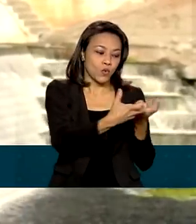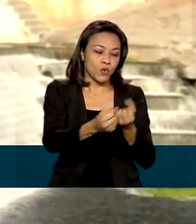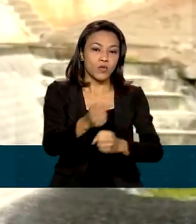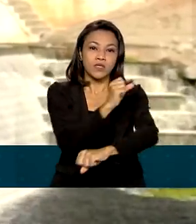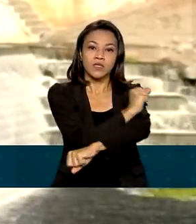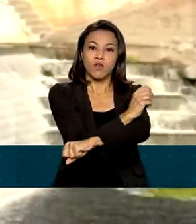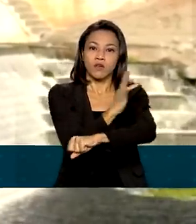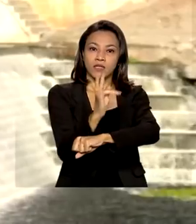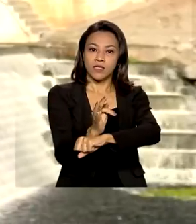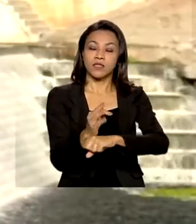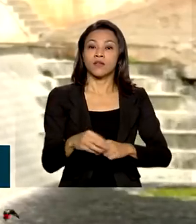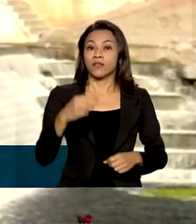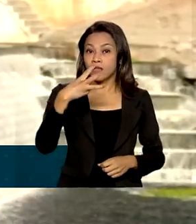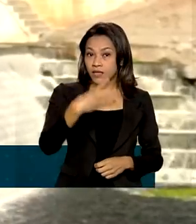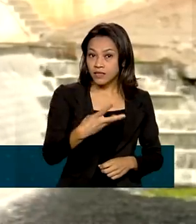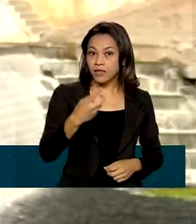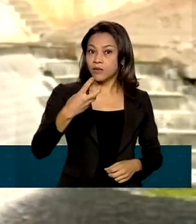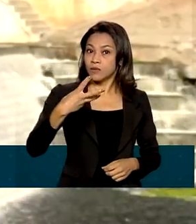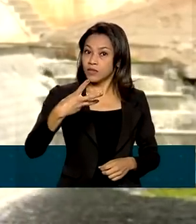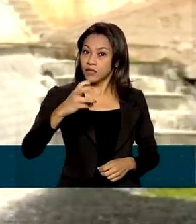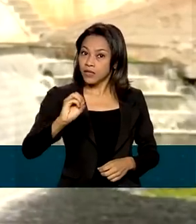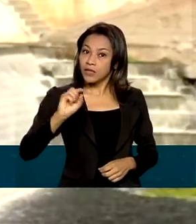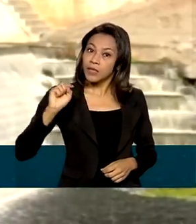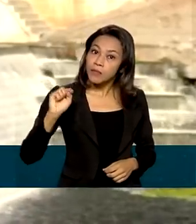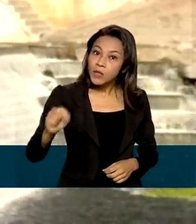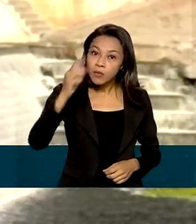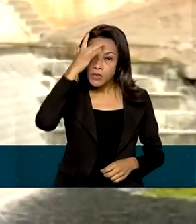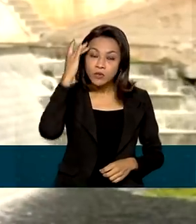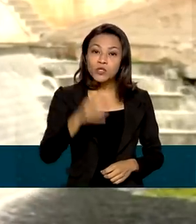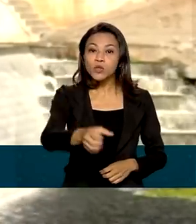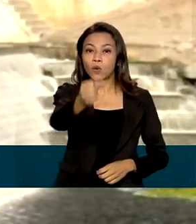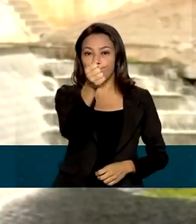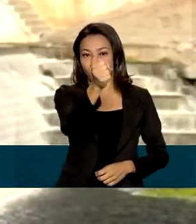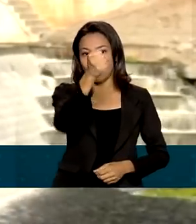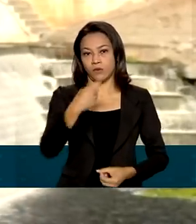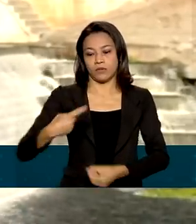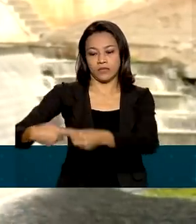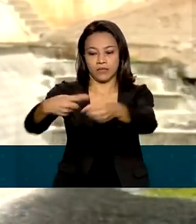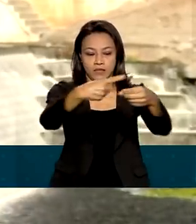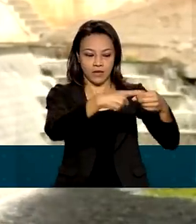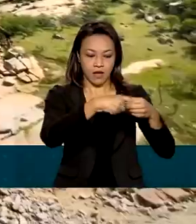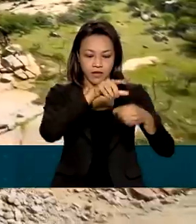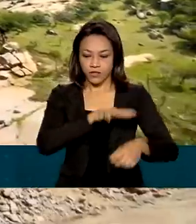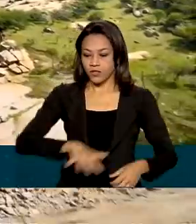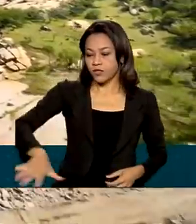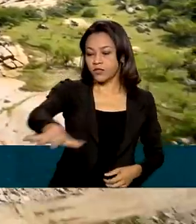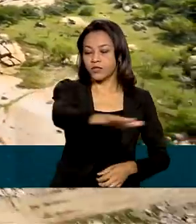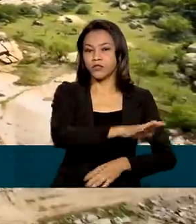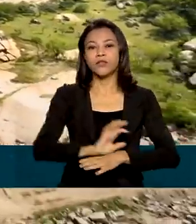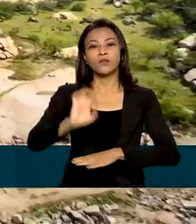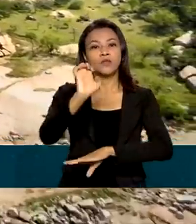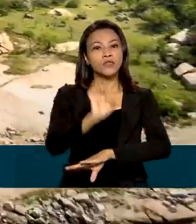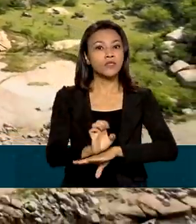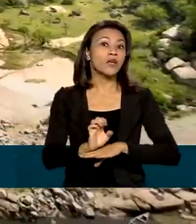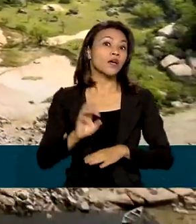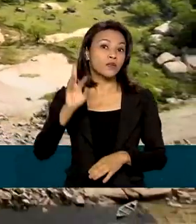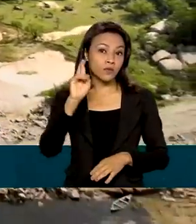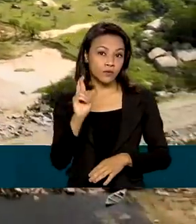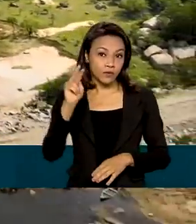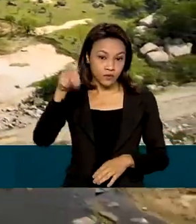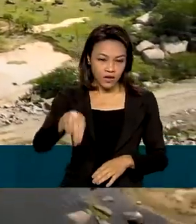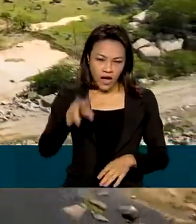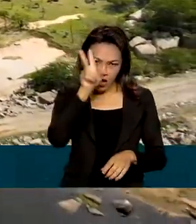cerca de 330 mil pessoas de oito municípios do semiárido do Rio Grande do Norte. A história desta barragem é